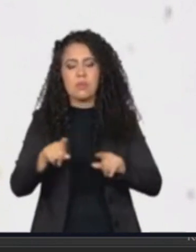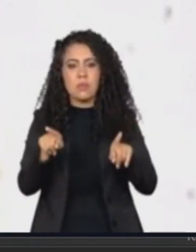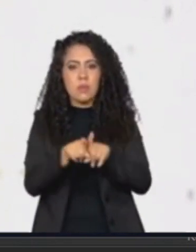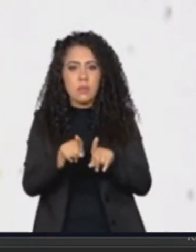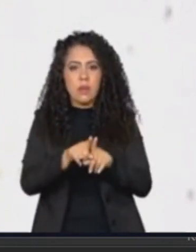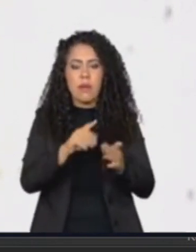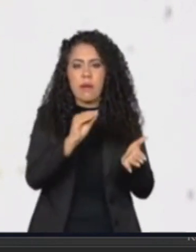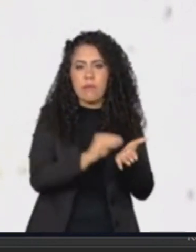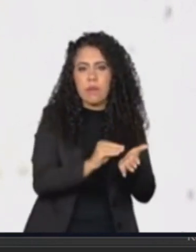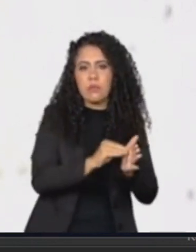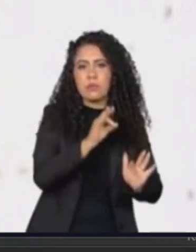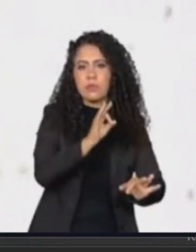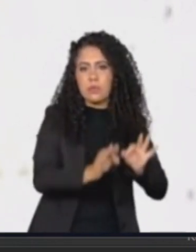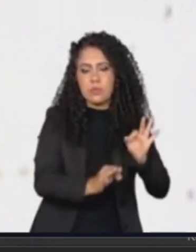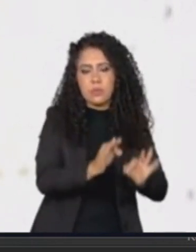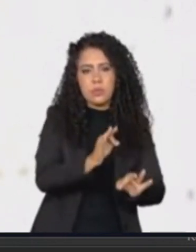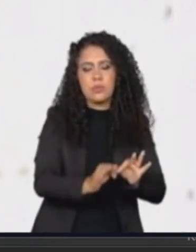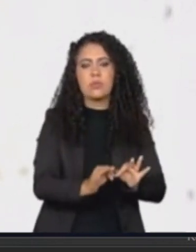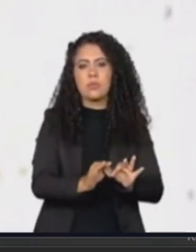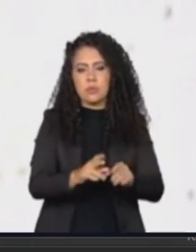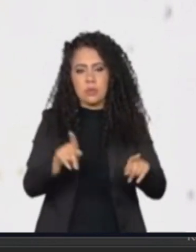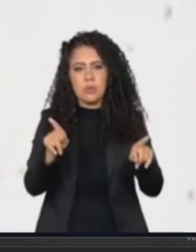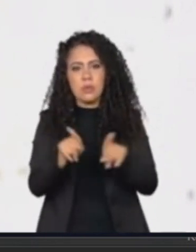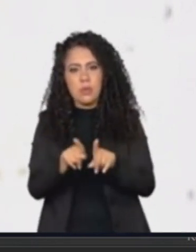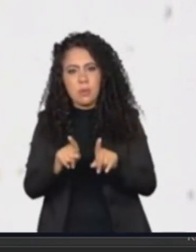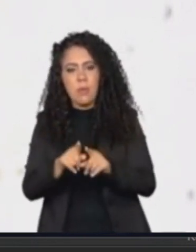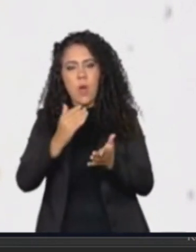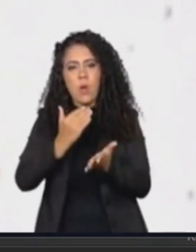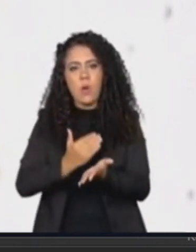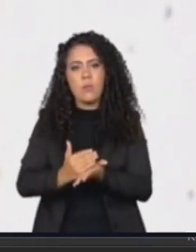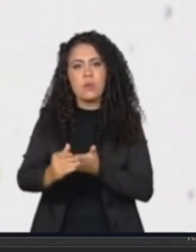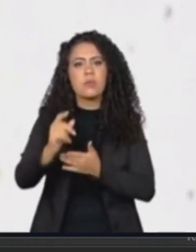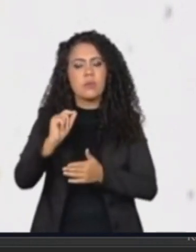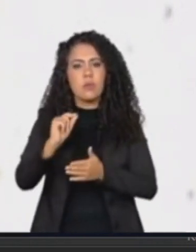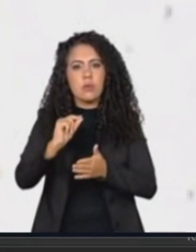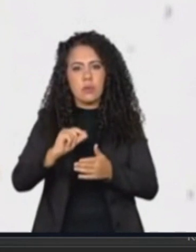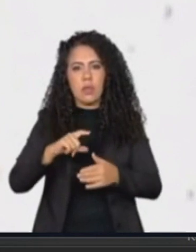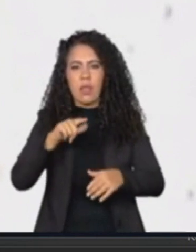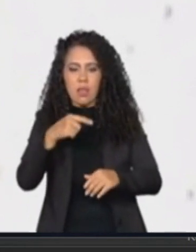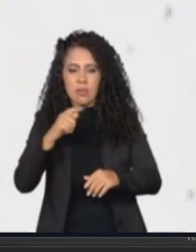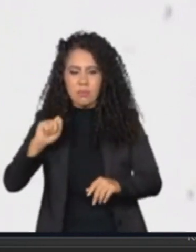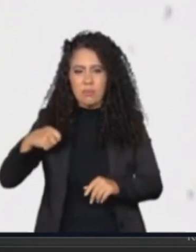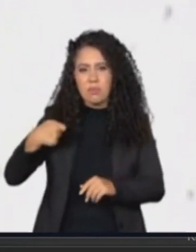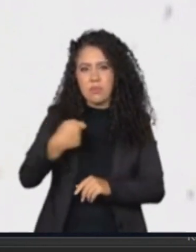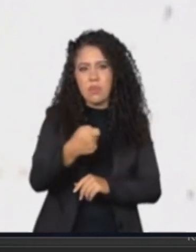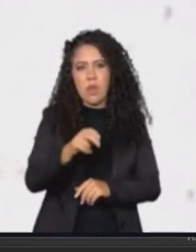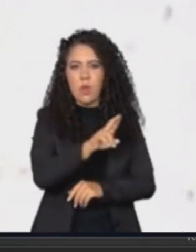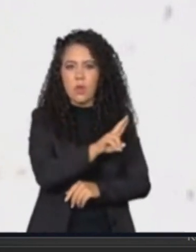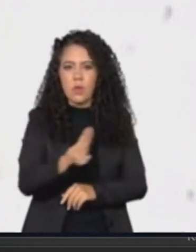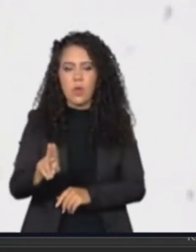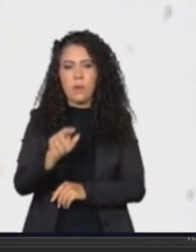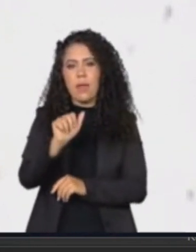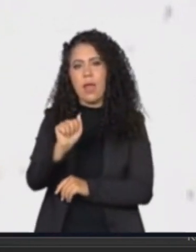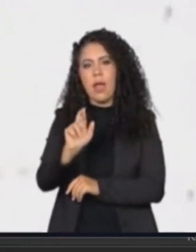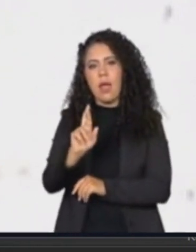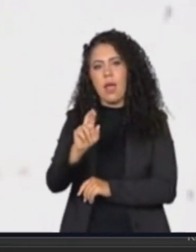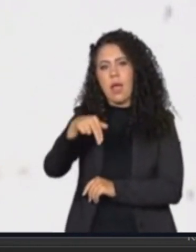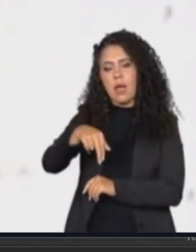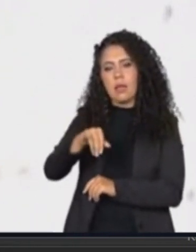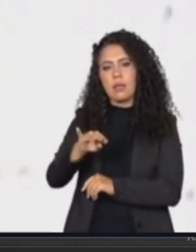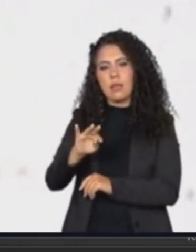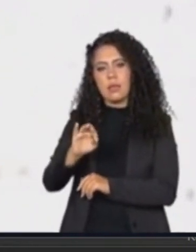presente em nosso país, intencionalmente passaram a investir naquilo que chamamos de arquitetura hostil, que é a criação de obstáculos físicos.